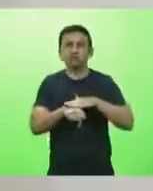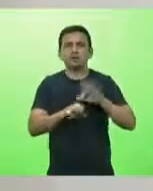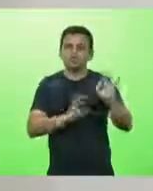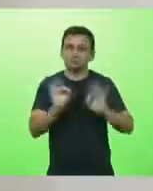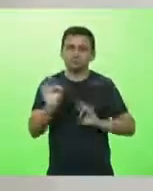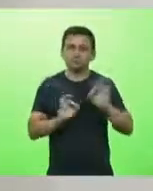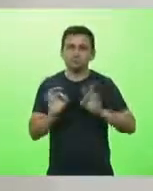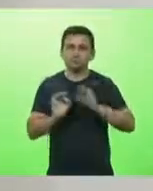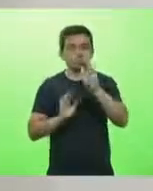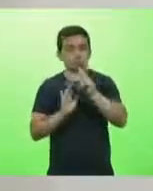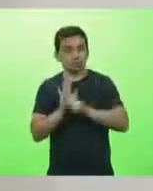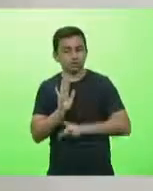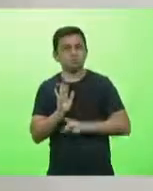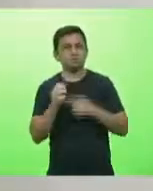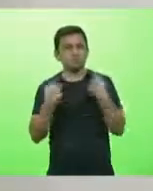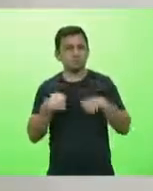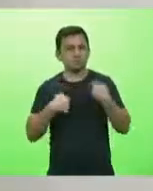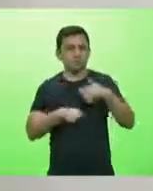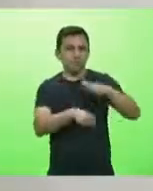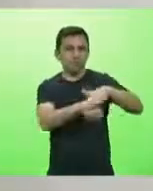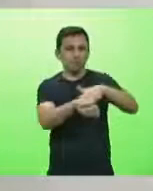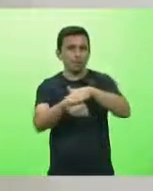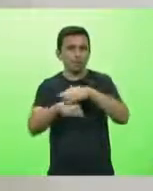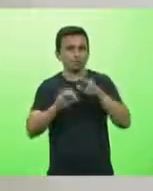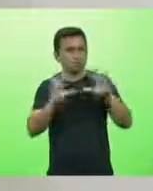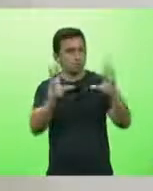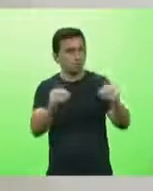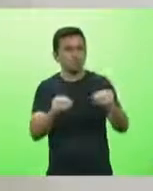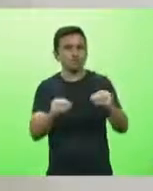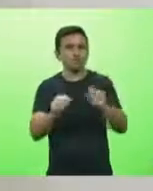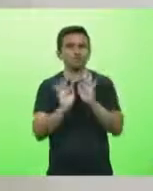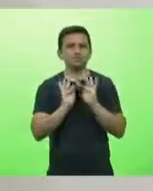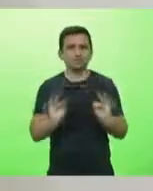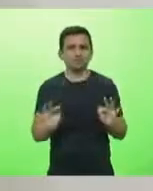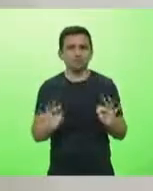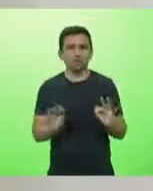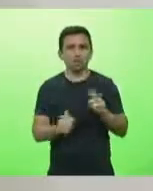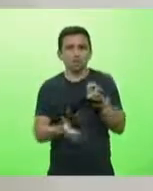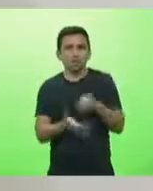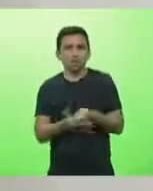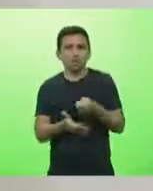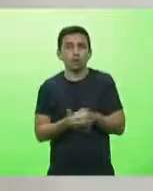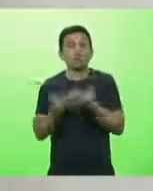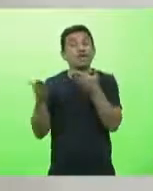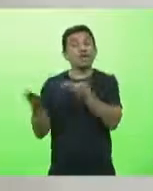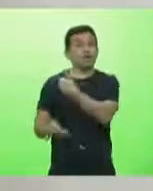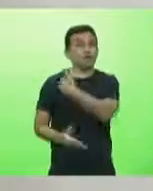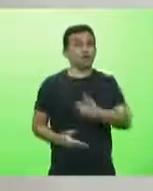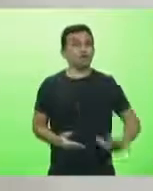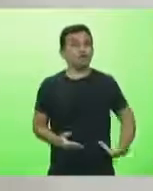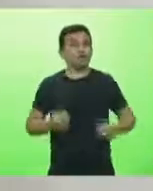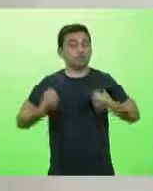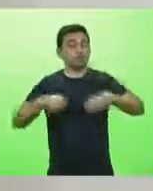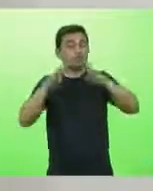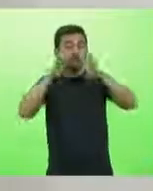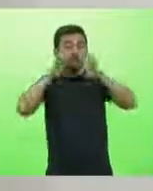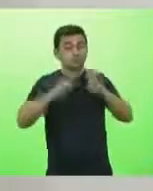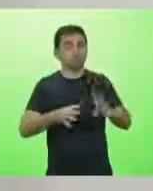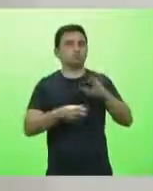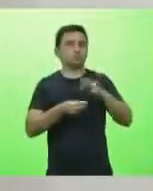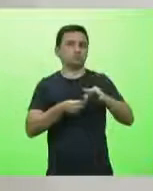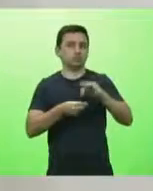um projeto que tem que ser feito com muitas mãos, e muito simples, apenas obriga o governador do Estado a ouvir as entidades